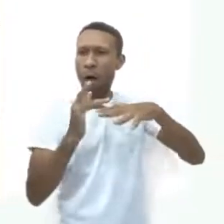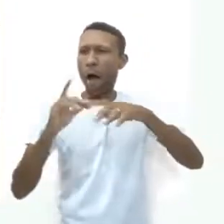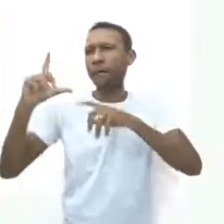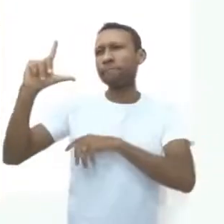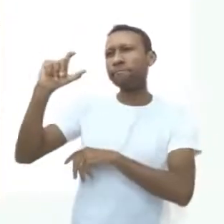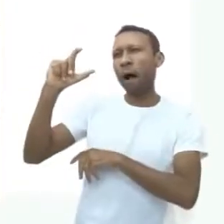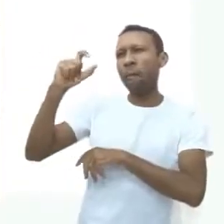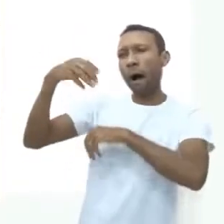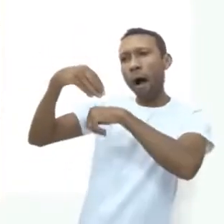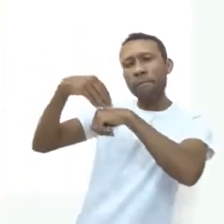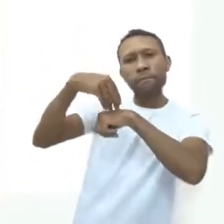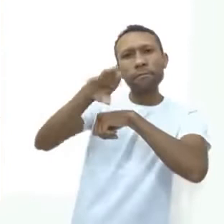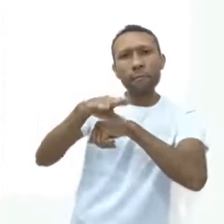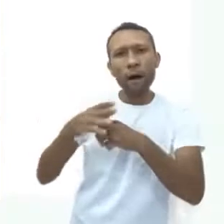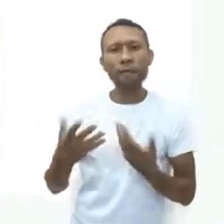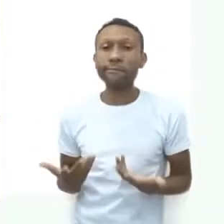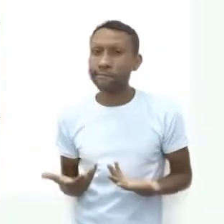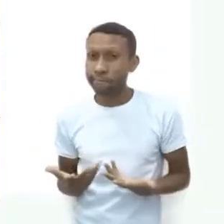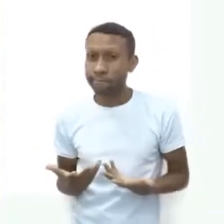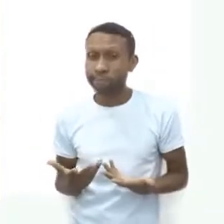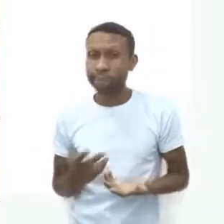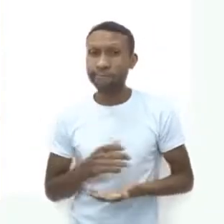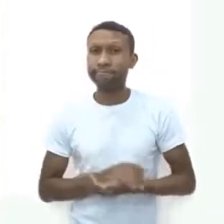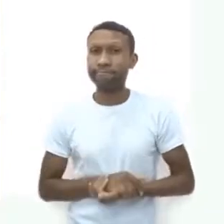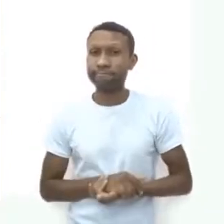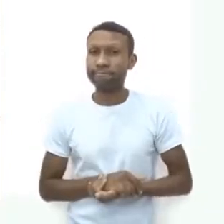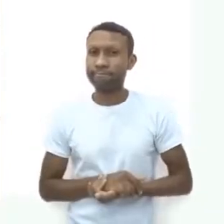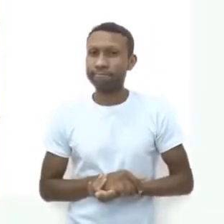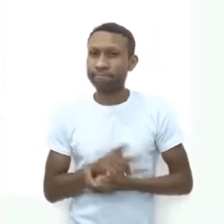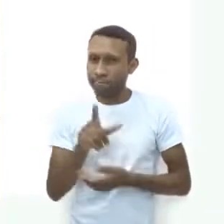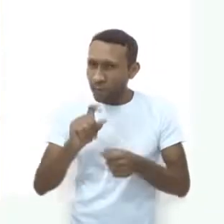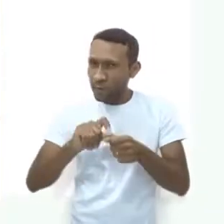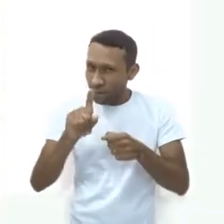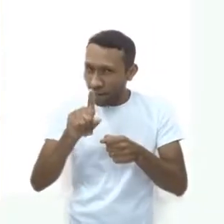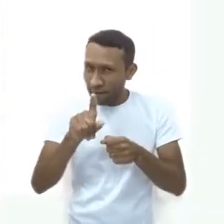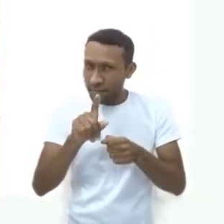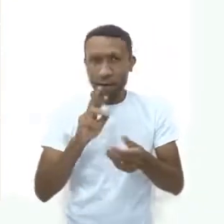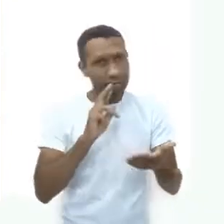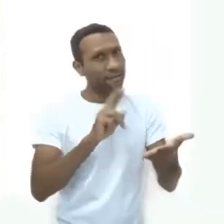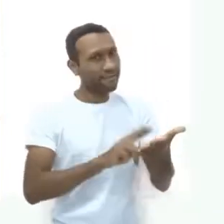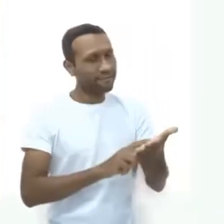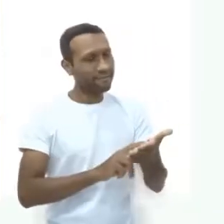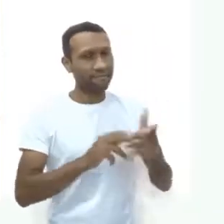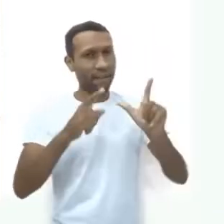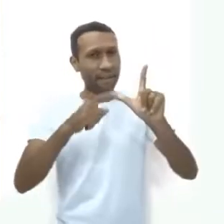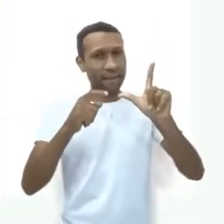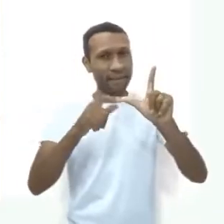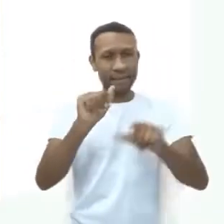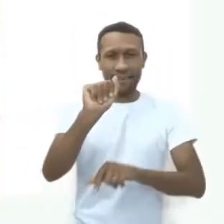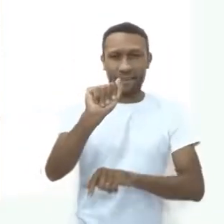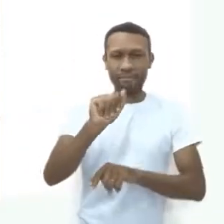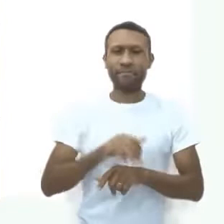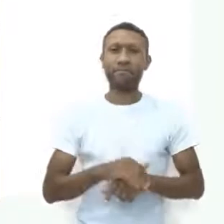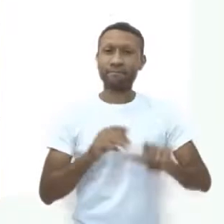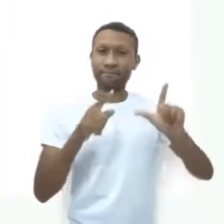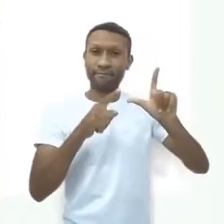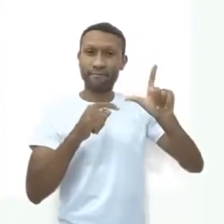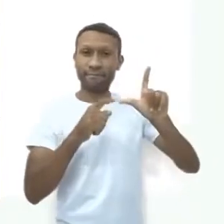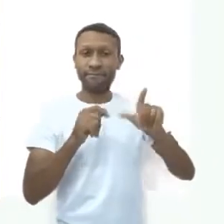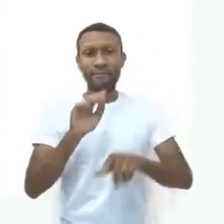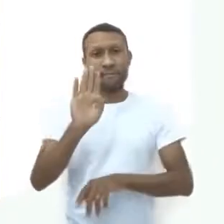Tire uma foto legal e faço check-in. Se você faz isso, anota aí. Letra A. Letra B.